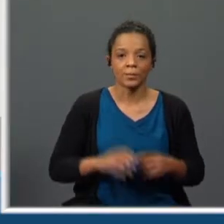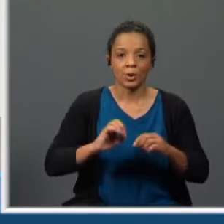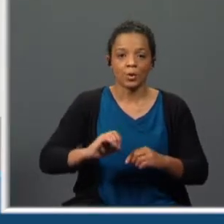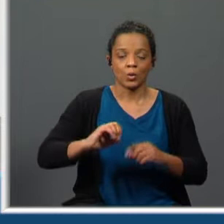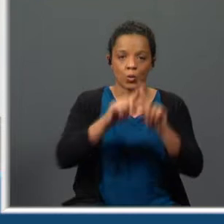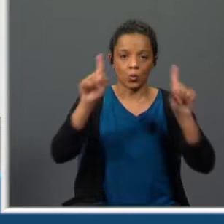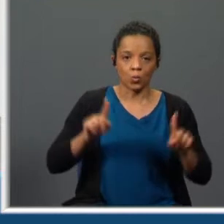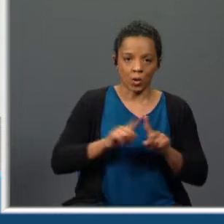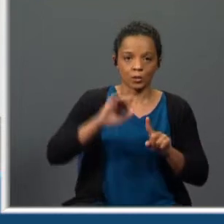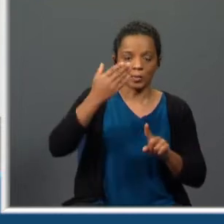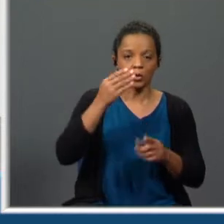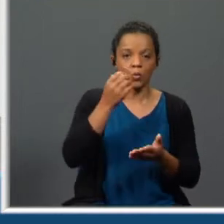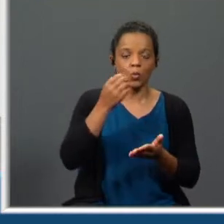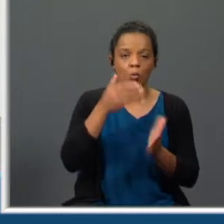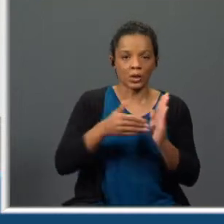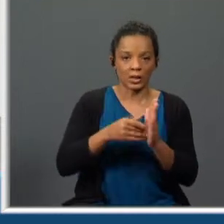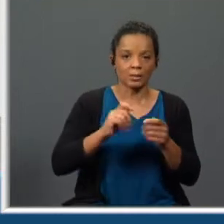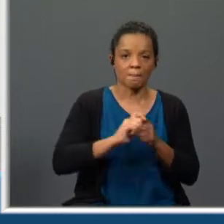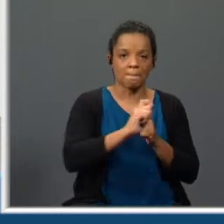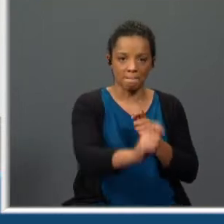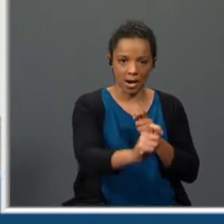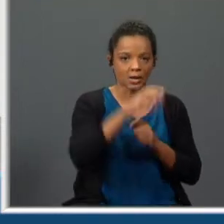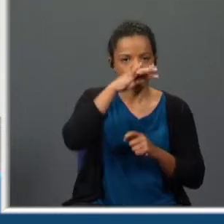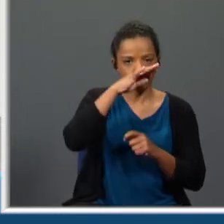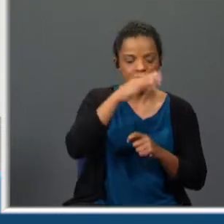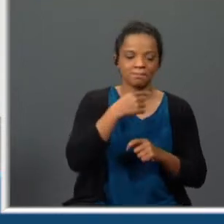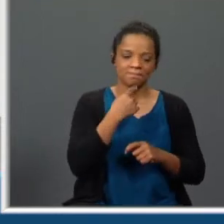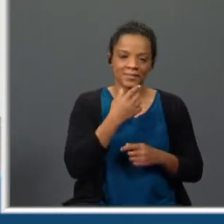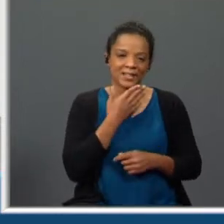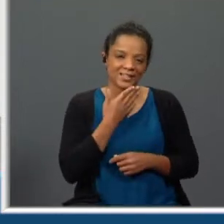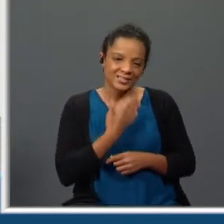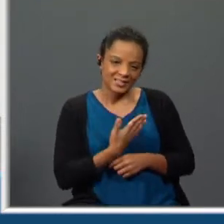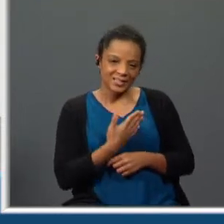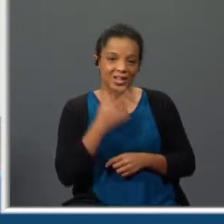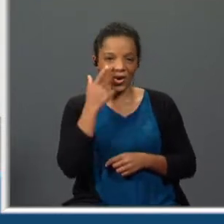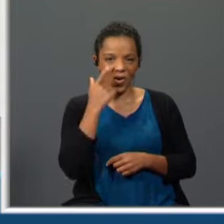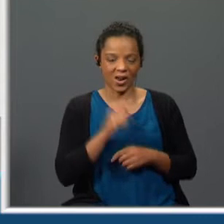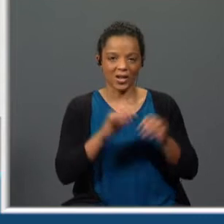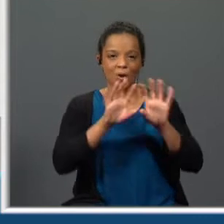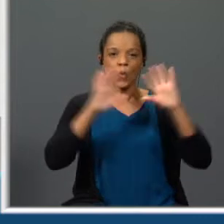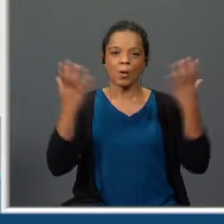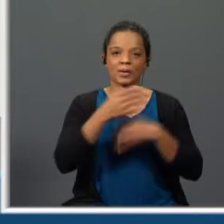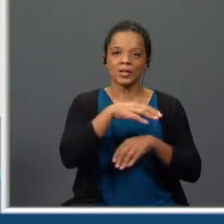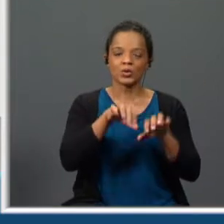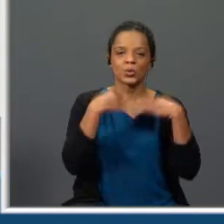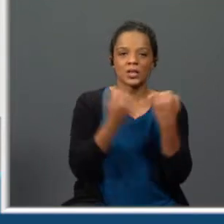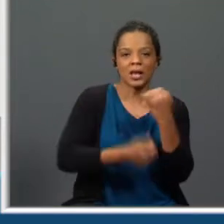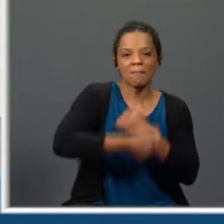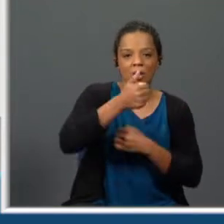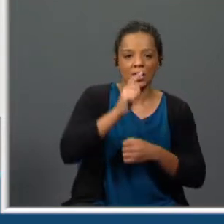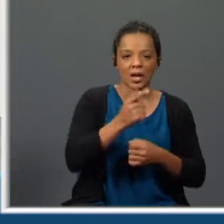primeiro quadro, o cliente paga a Alcoviteira, que se mostra agradecida. Repara, e o ambiente social é mais favorecido, uma